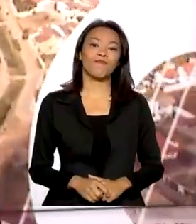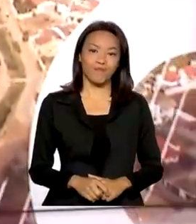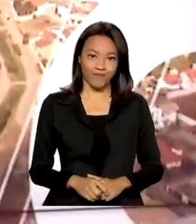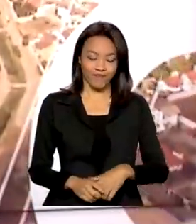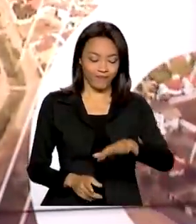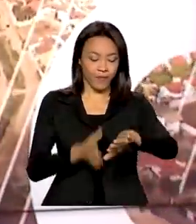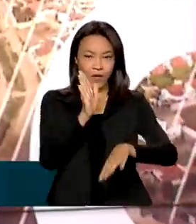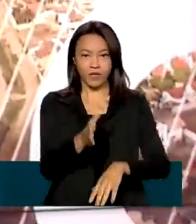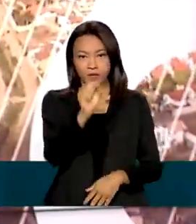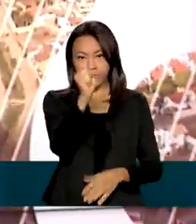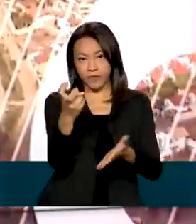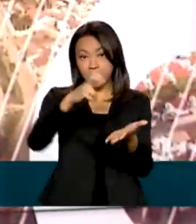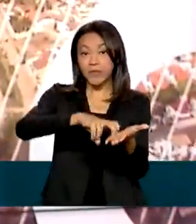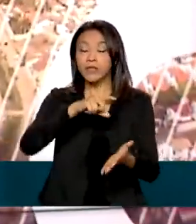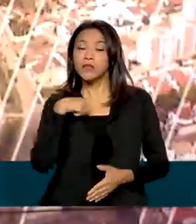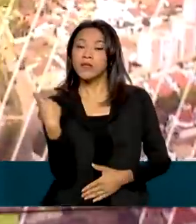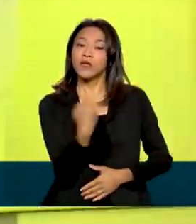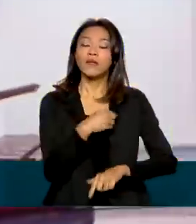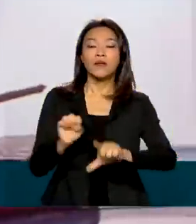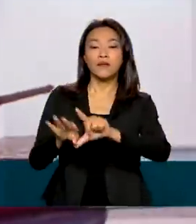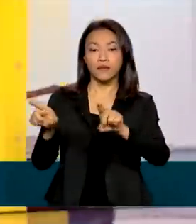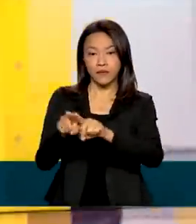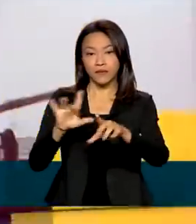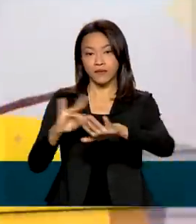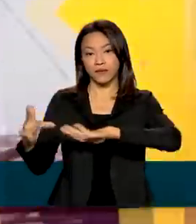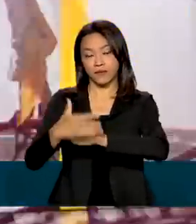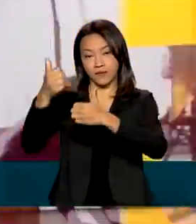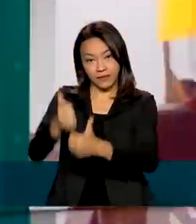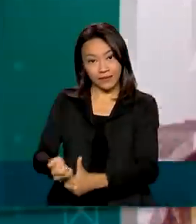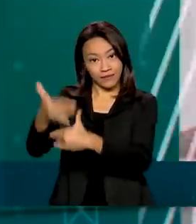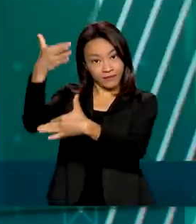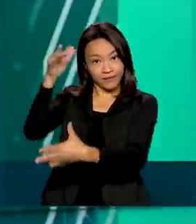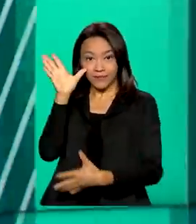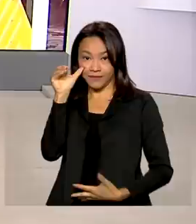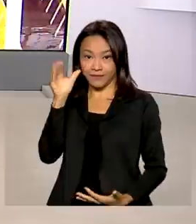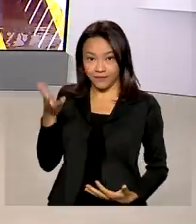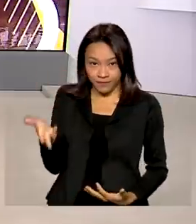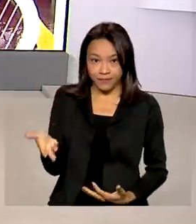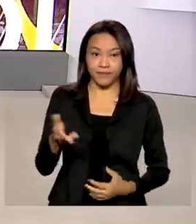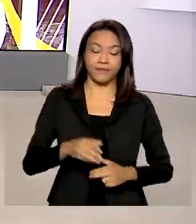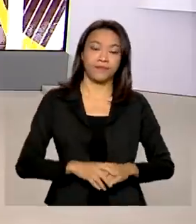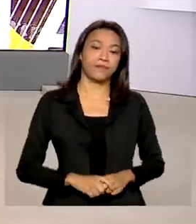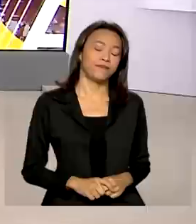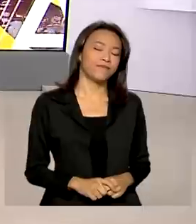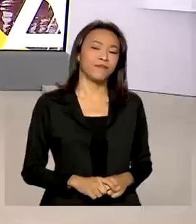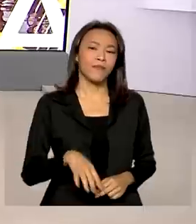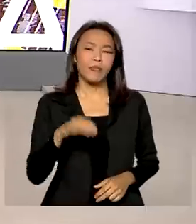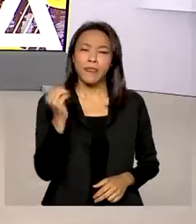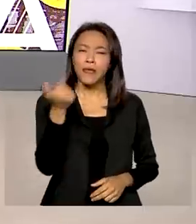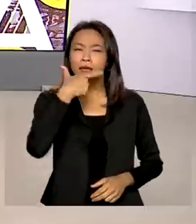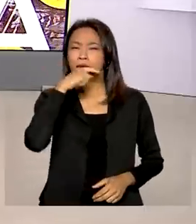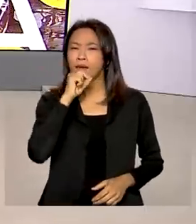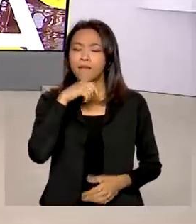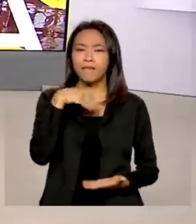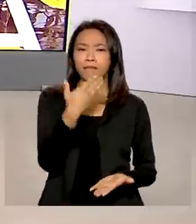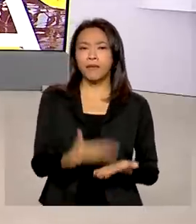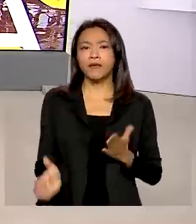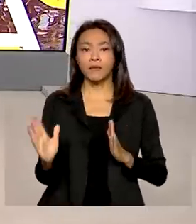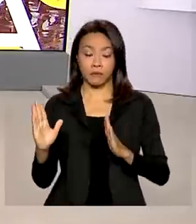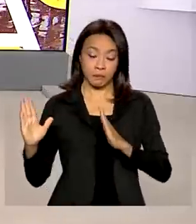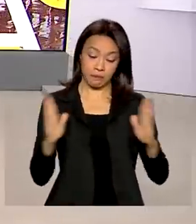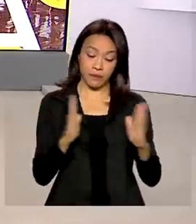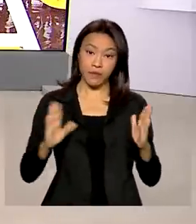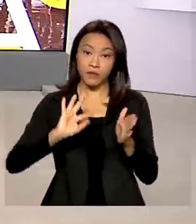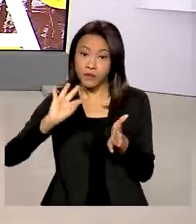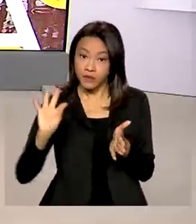Oito horas da manhã, estamos ao vivo também pelas redes sociais. Quem perdeu o prazo de inscrição